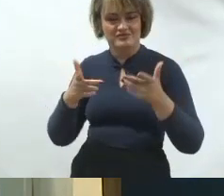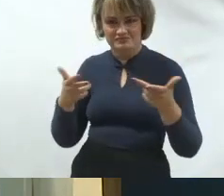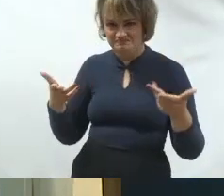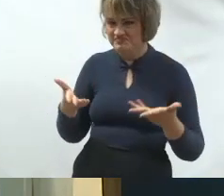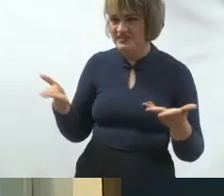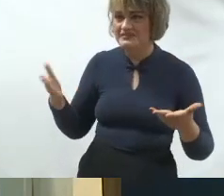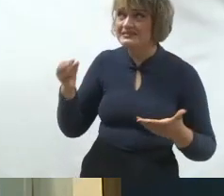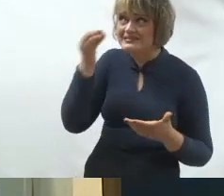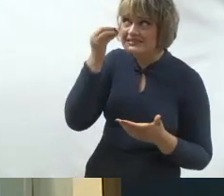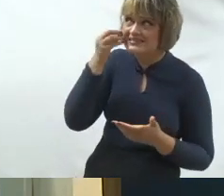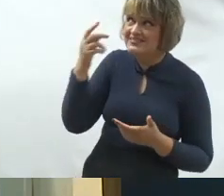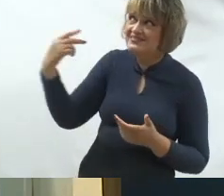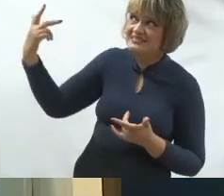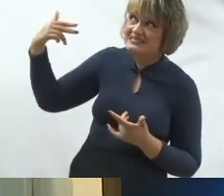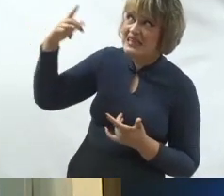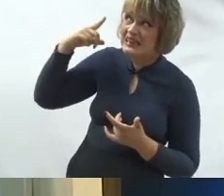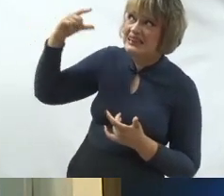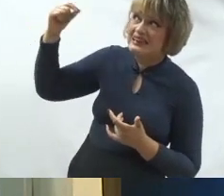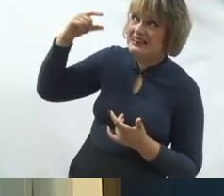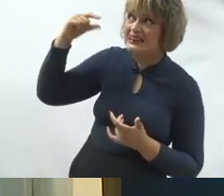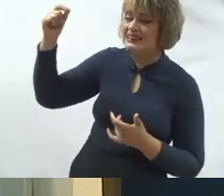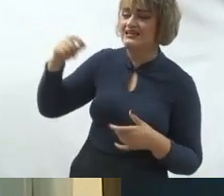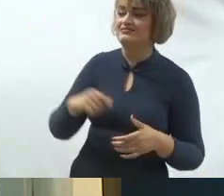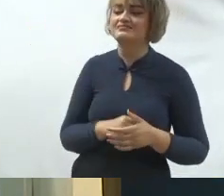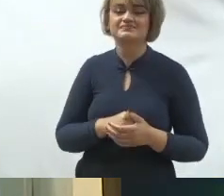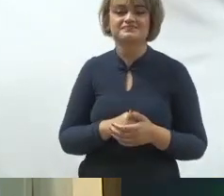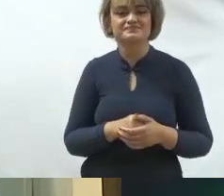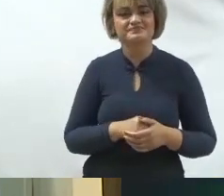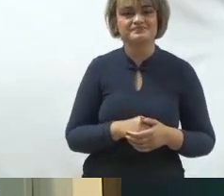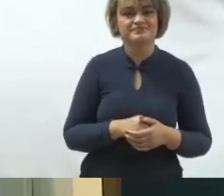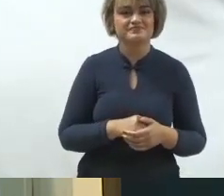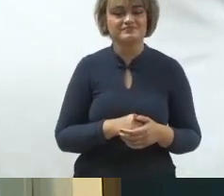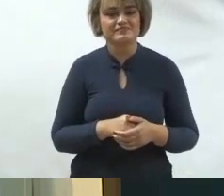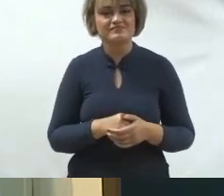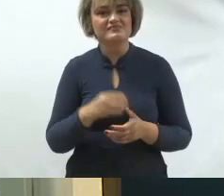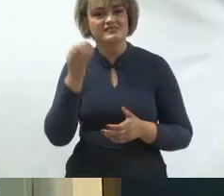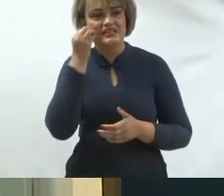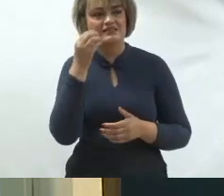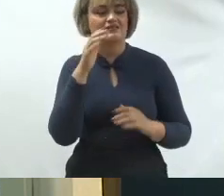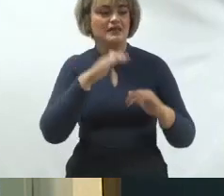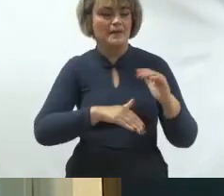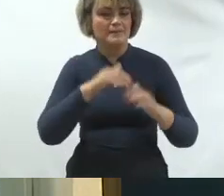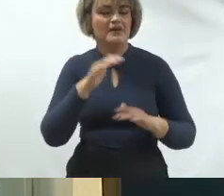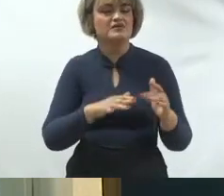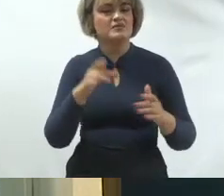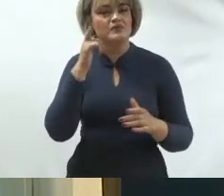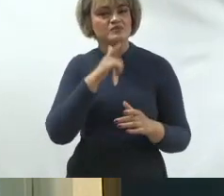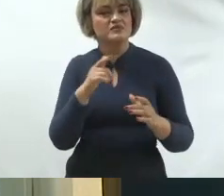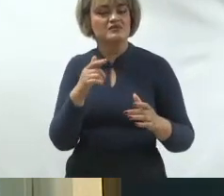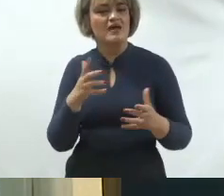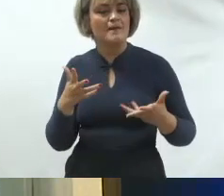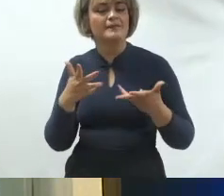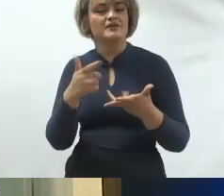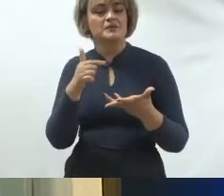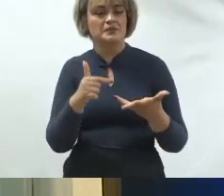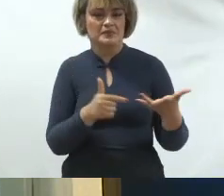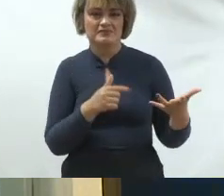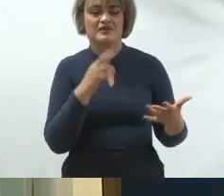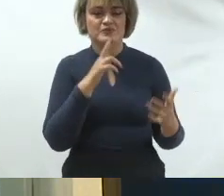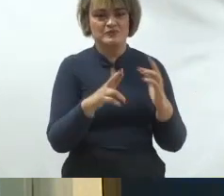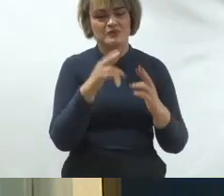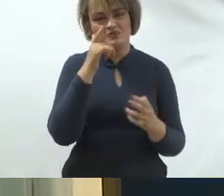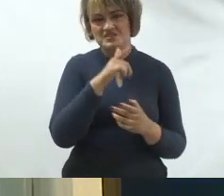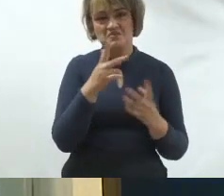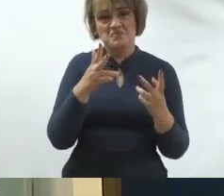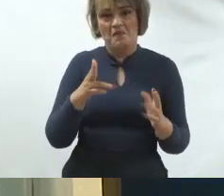tentando colocar a sua candidatura, a viabilidade, construir a viabilidade da sua campanha eleitoral, da mesma